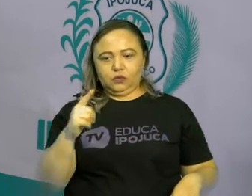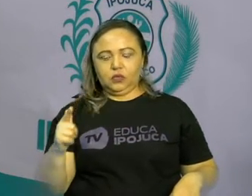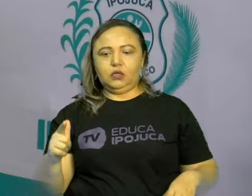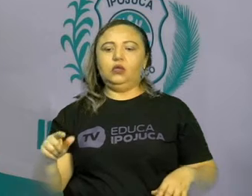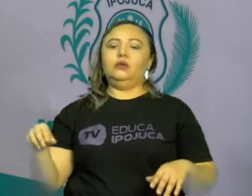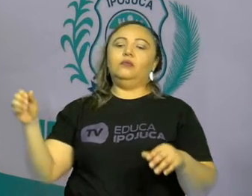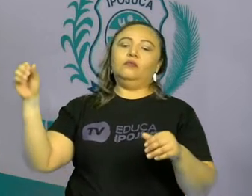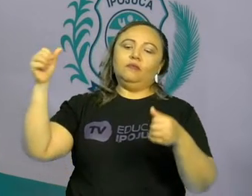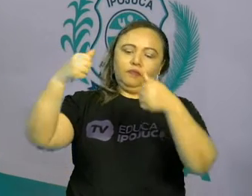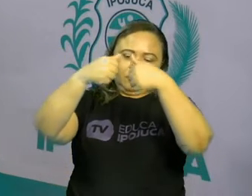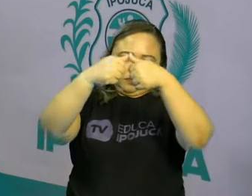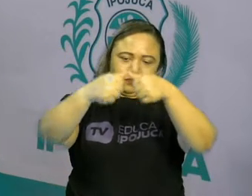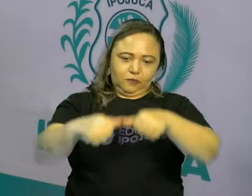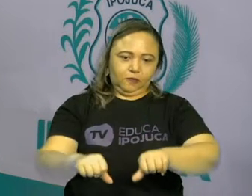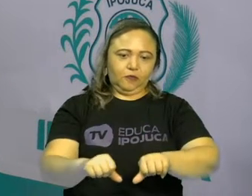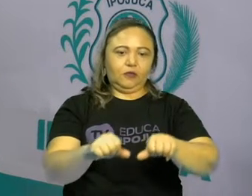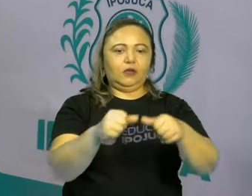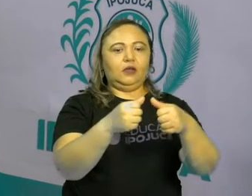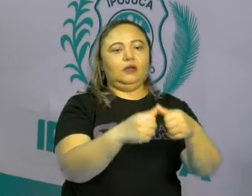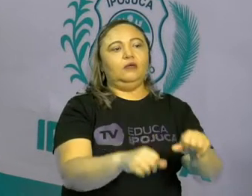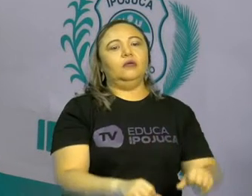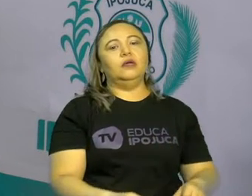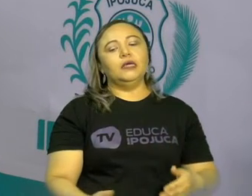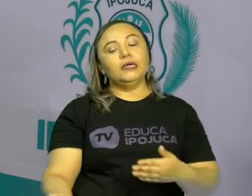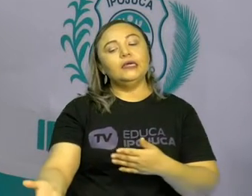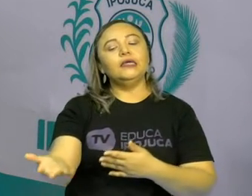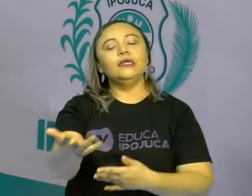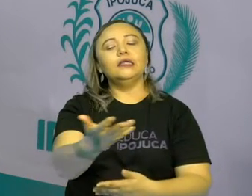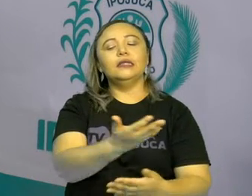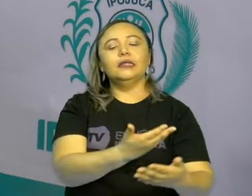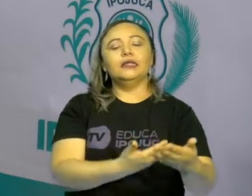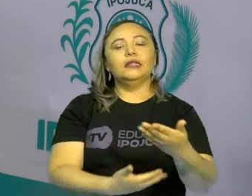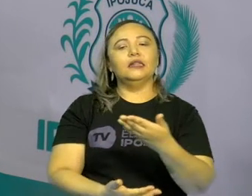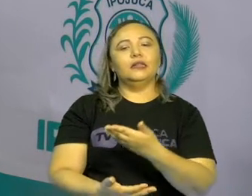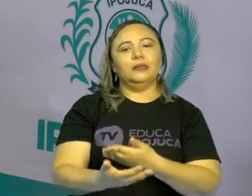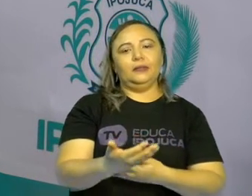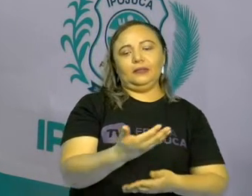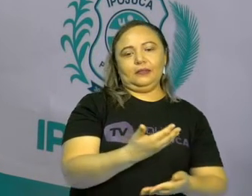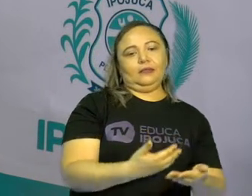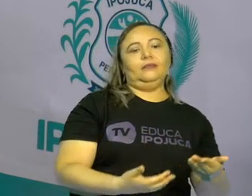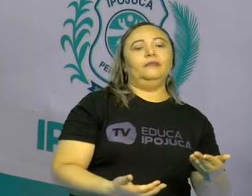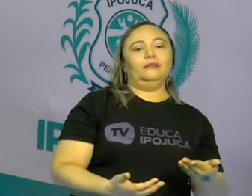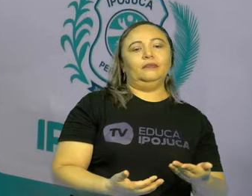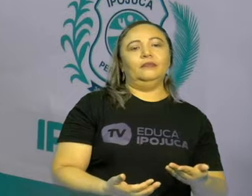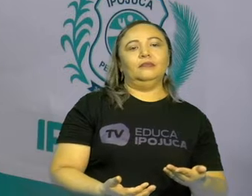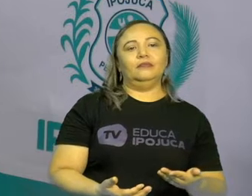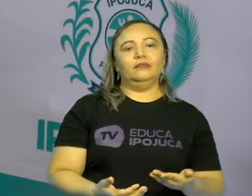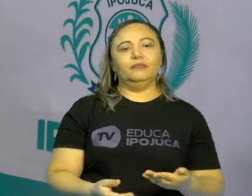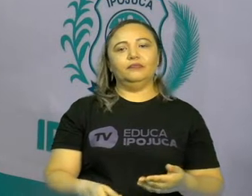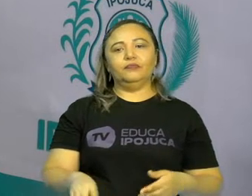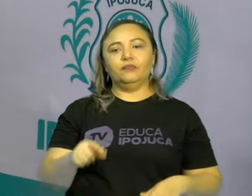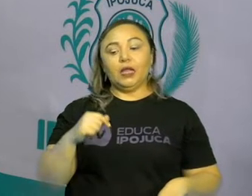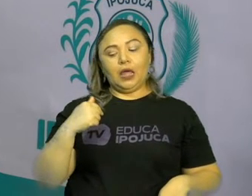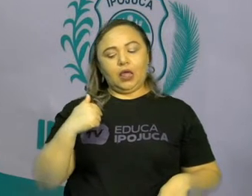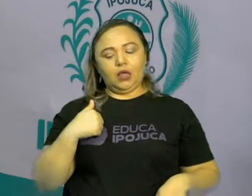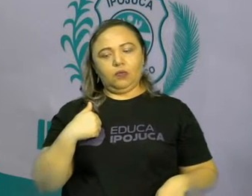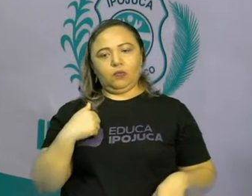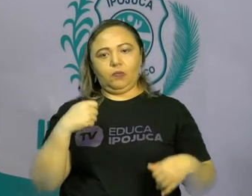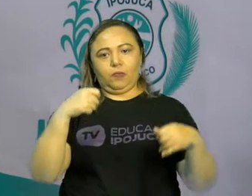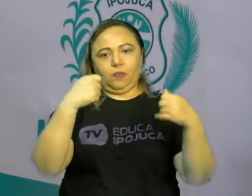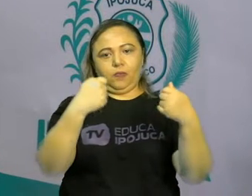interagem entre si numa relação de dependência. Eu dependo dos